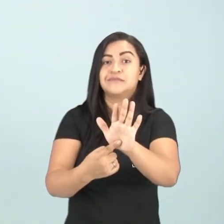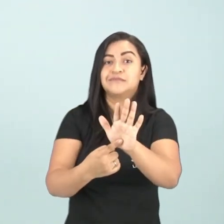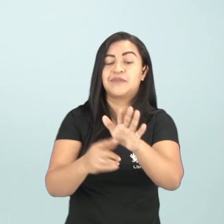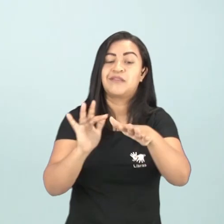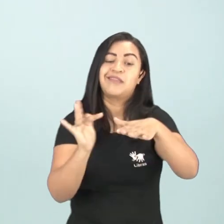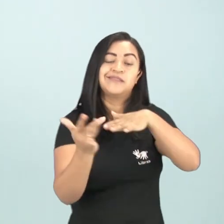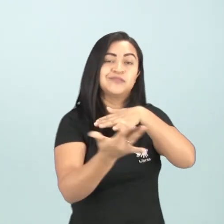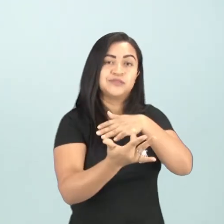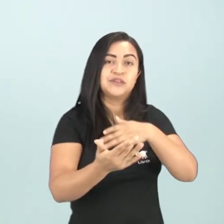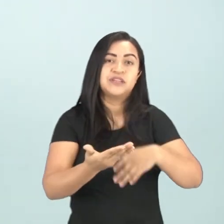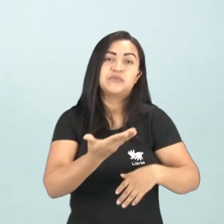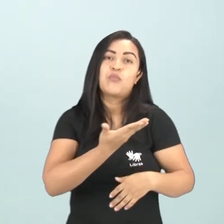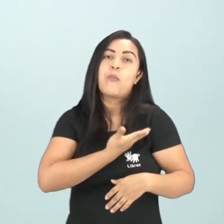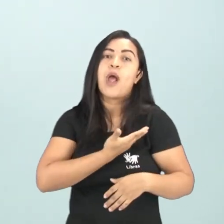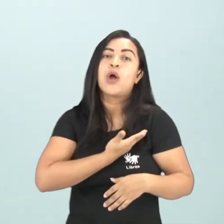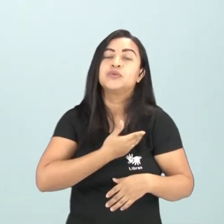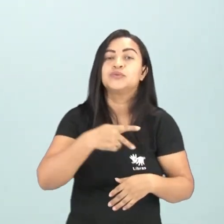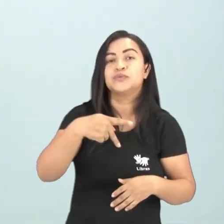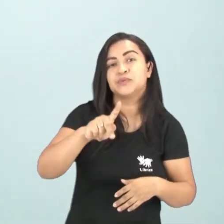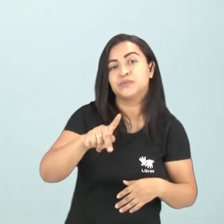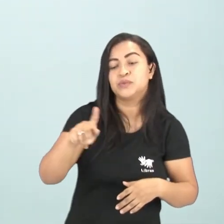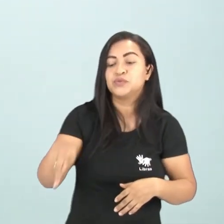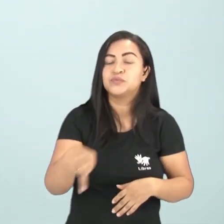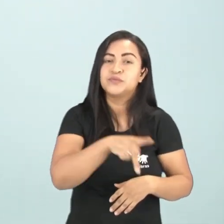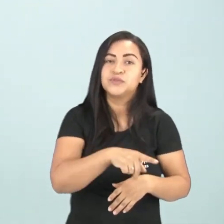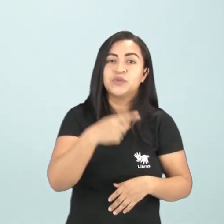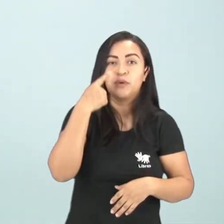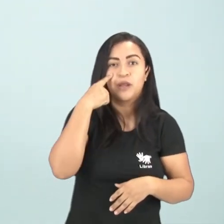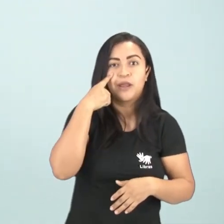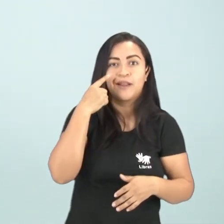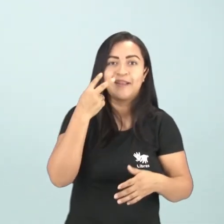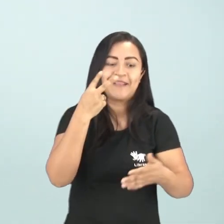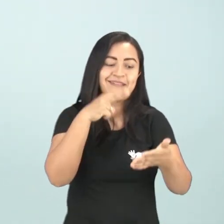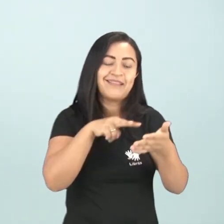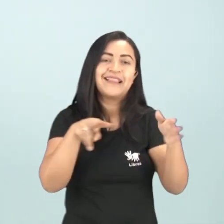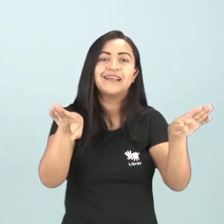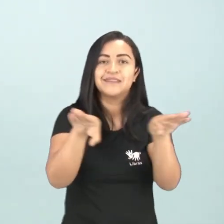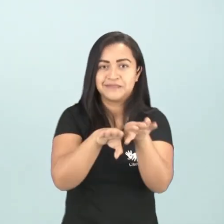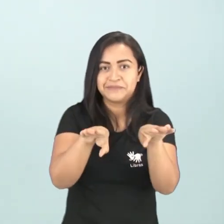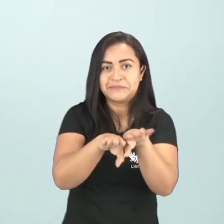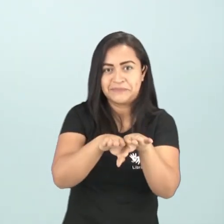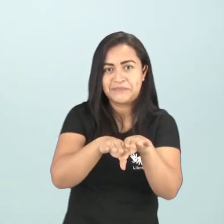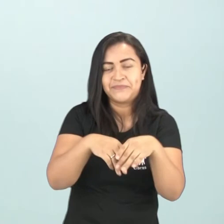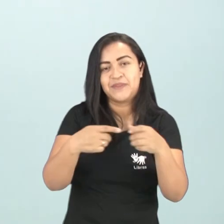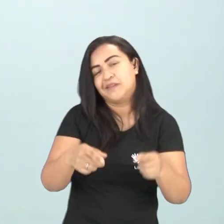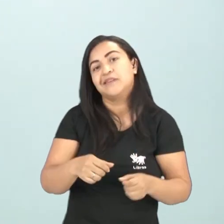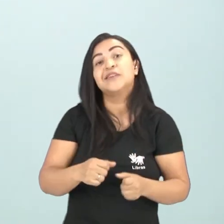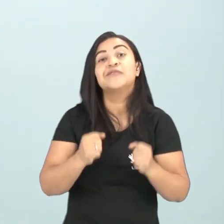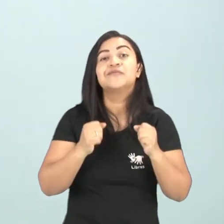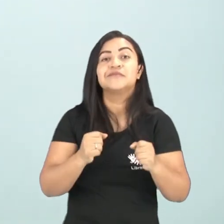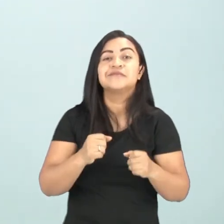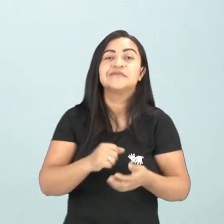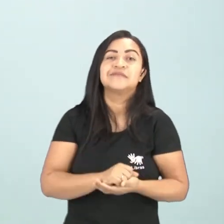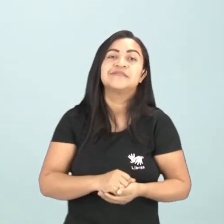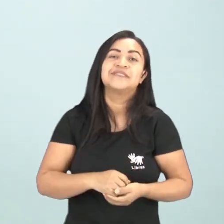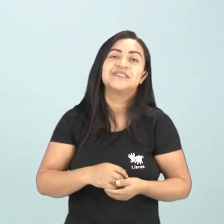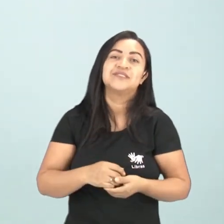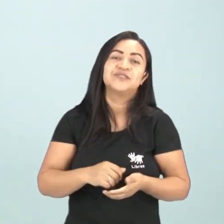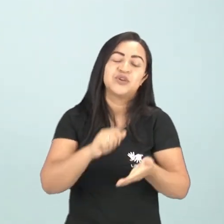colegas, né? Marca o seu professor para que ele veja e que você aí seja um grande